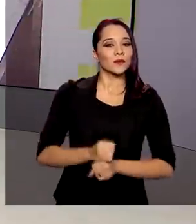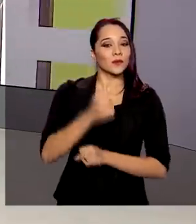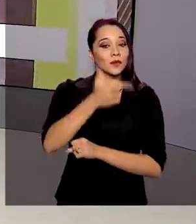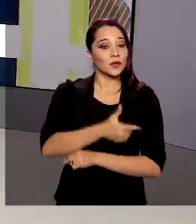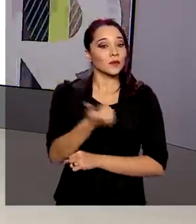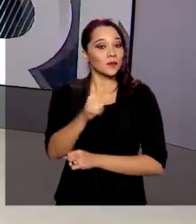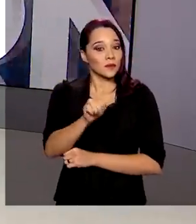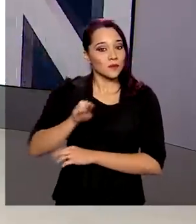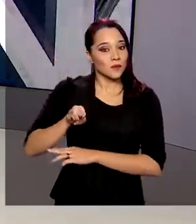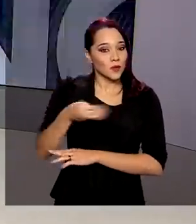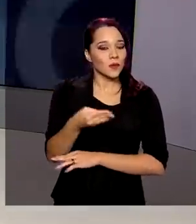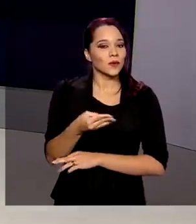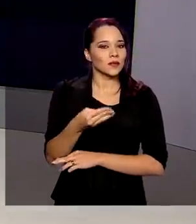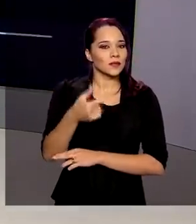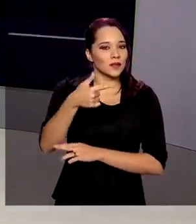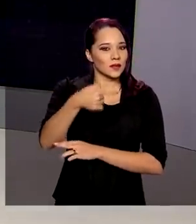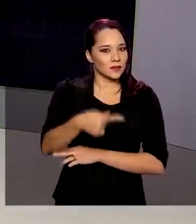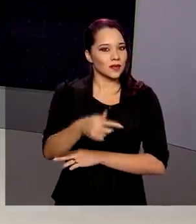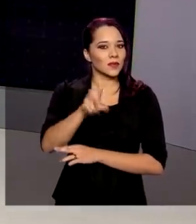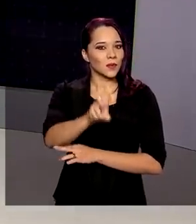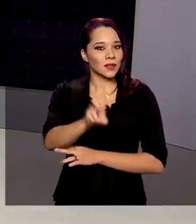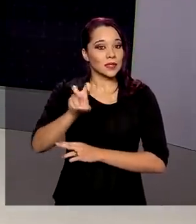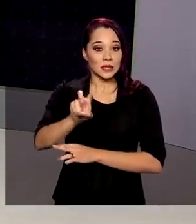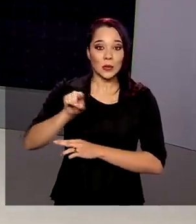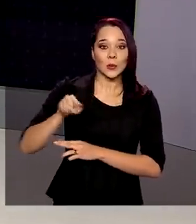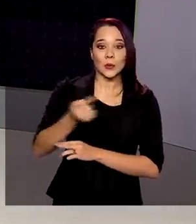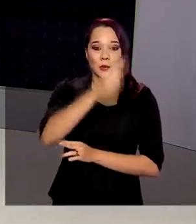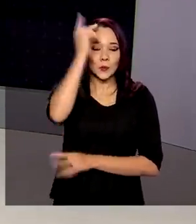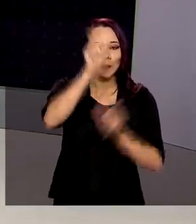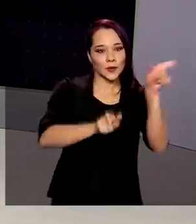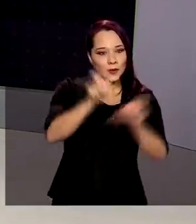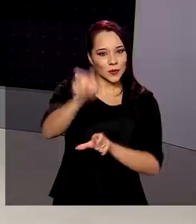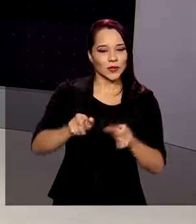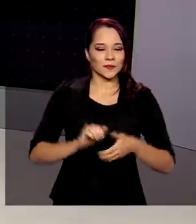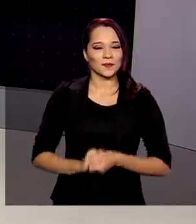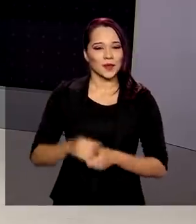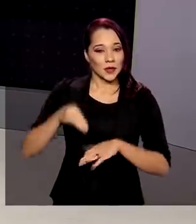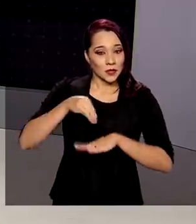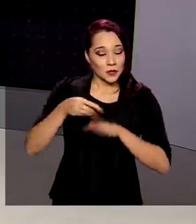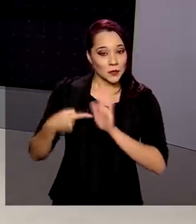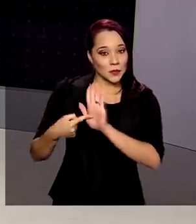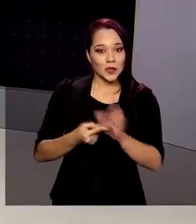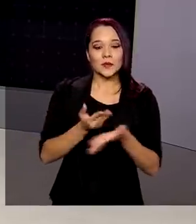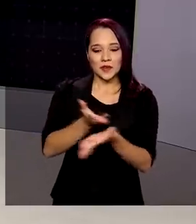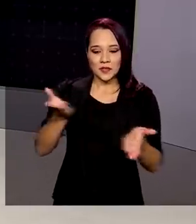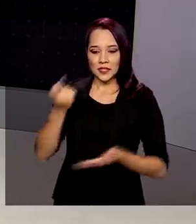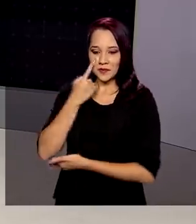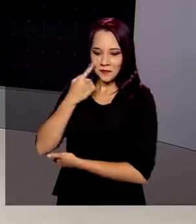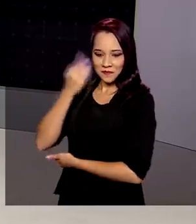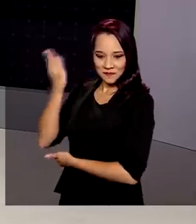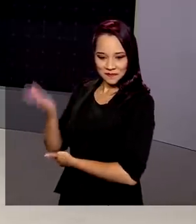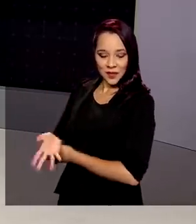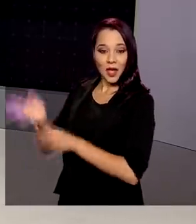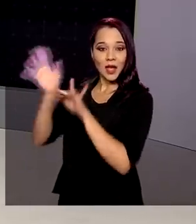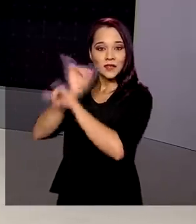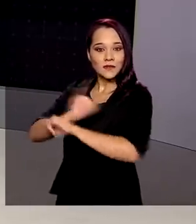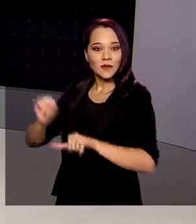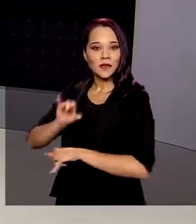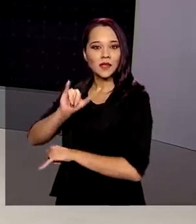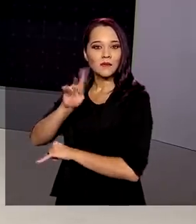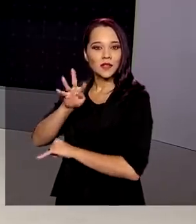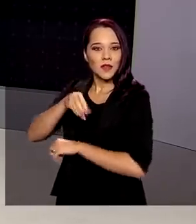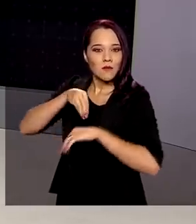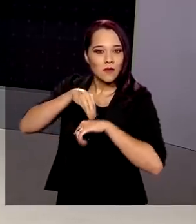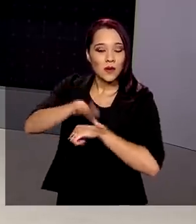211 milhões 755 mil habitantes, a gente mostra aqui na tela para você, os dados do IBGE foram